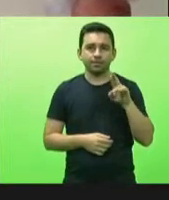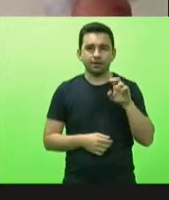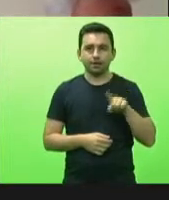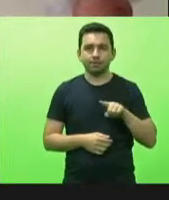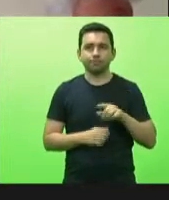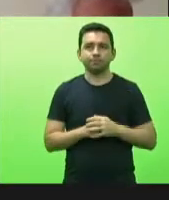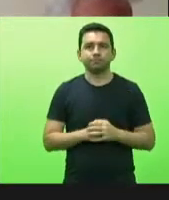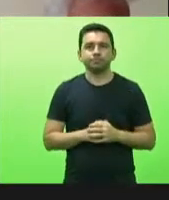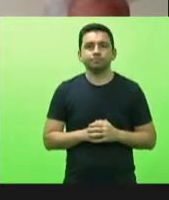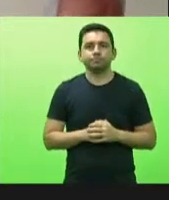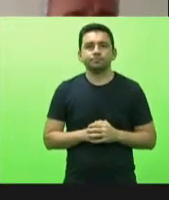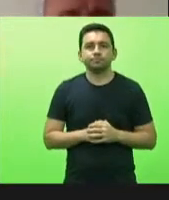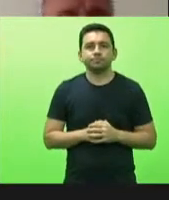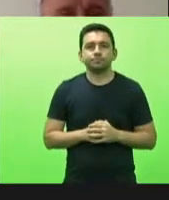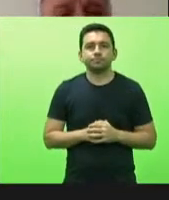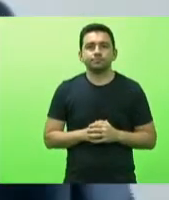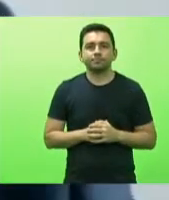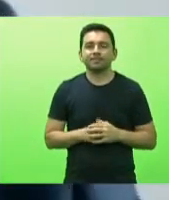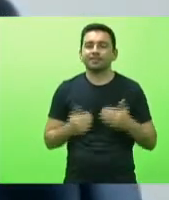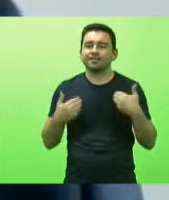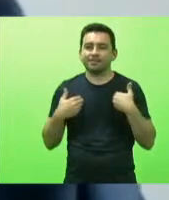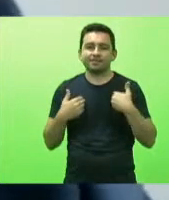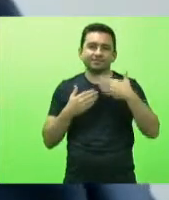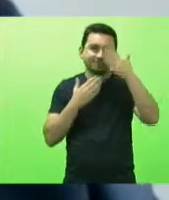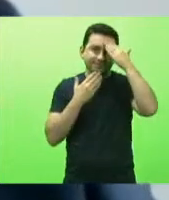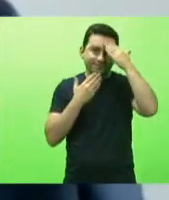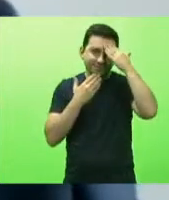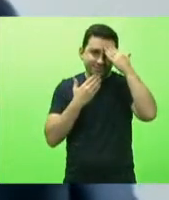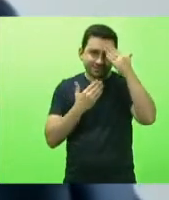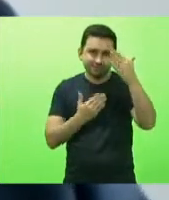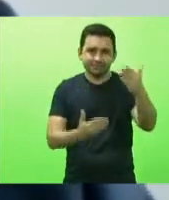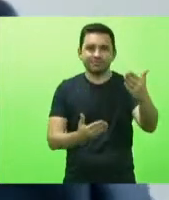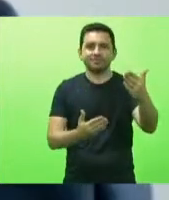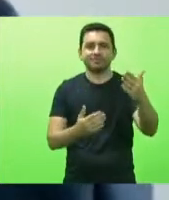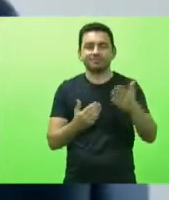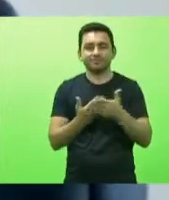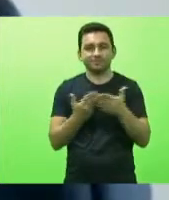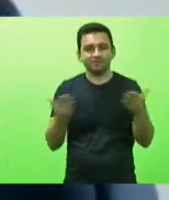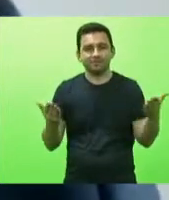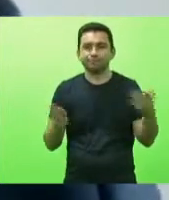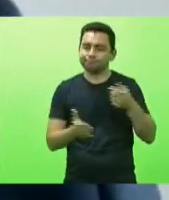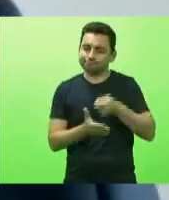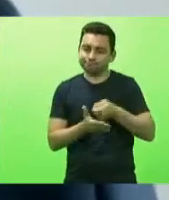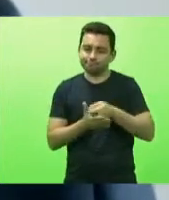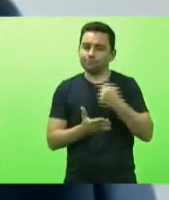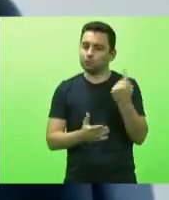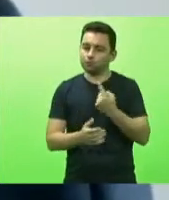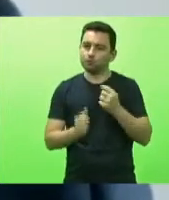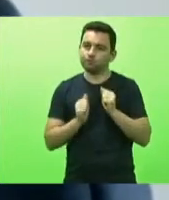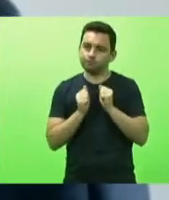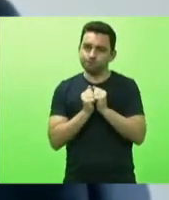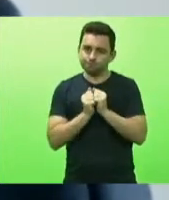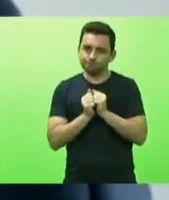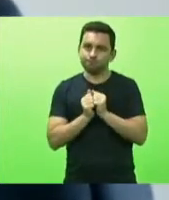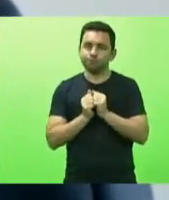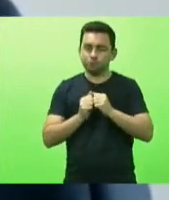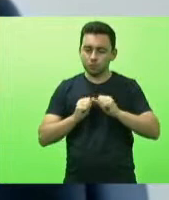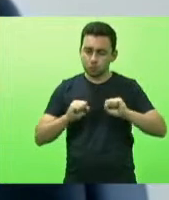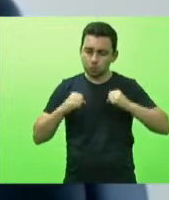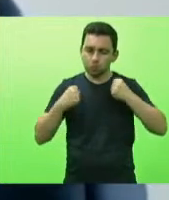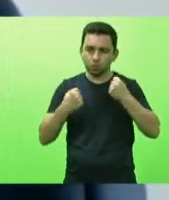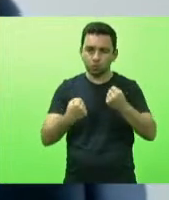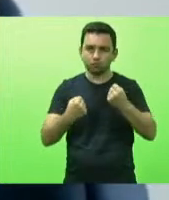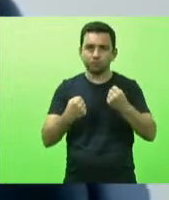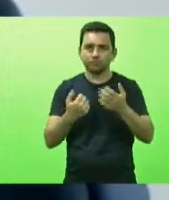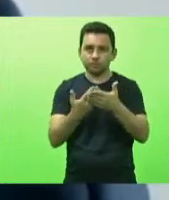deputado só peço só tenho que agradecer a obrigação nossa estarmos aqui juntos a gente tem essa obrigação de trazer informações para os senhores